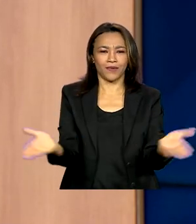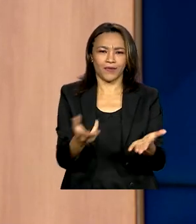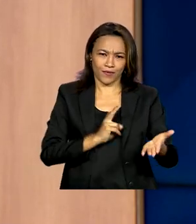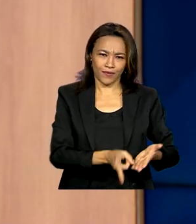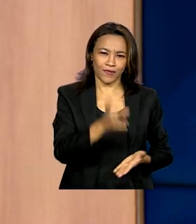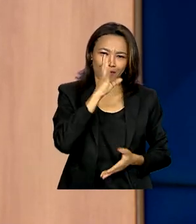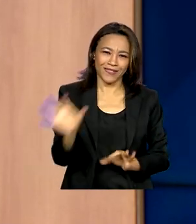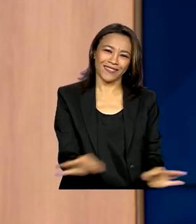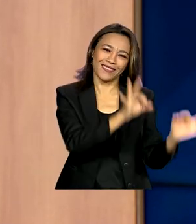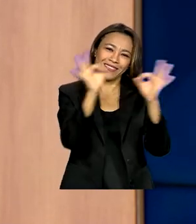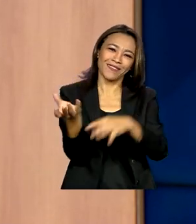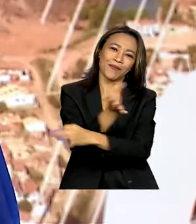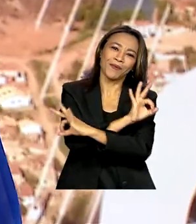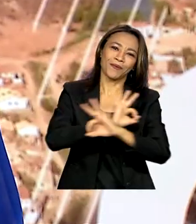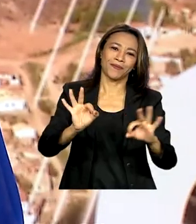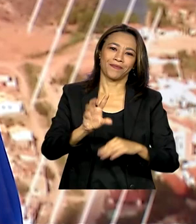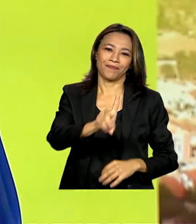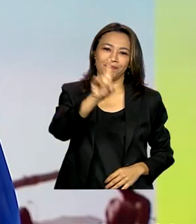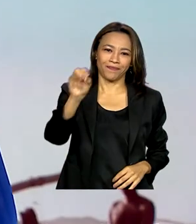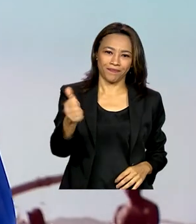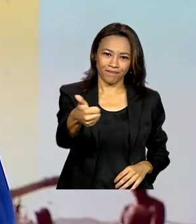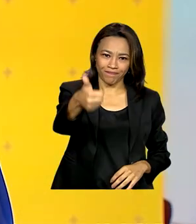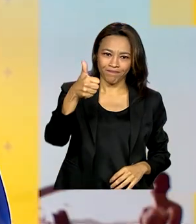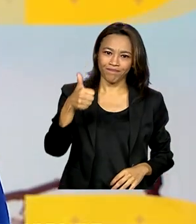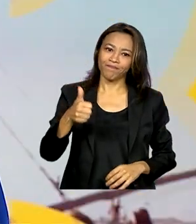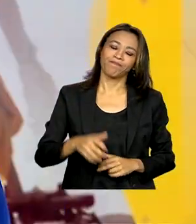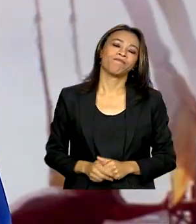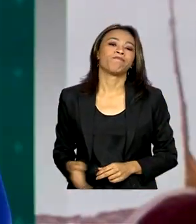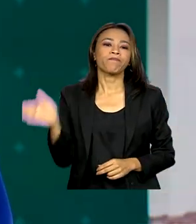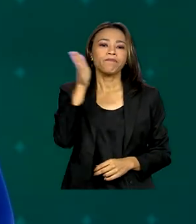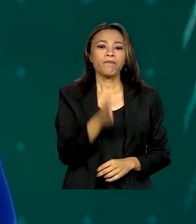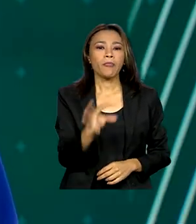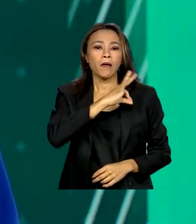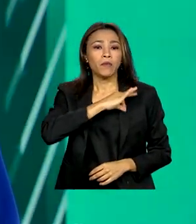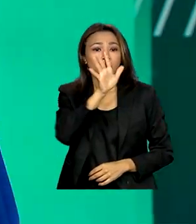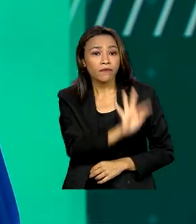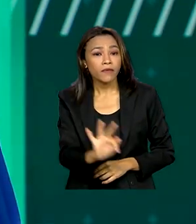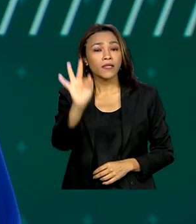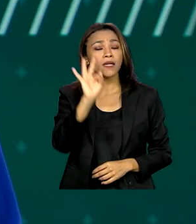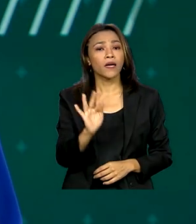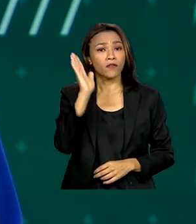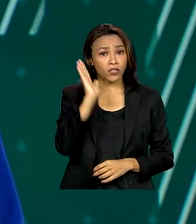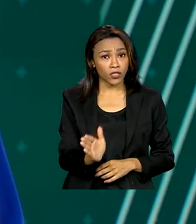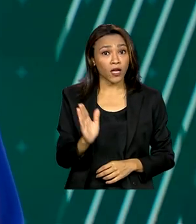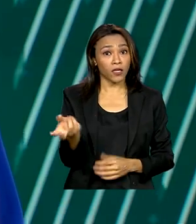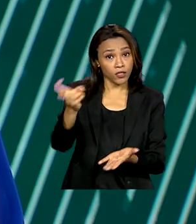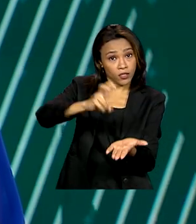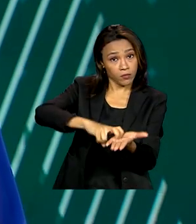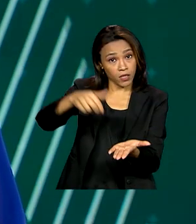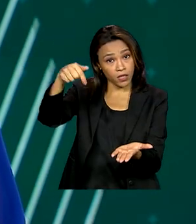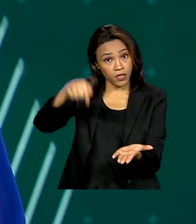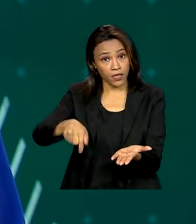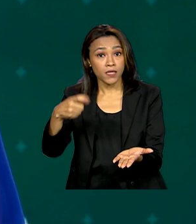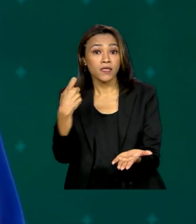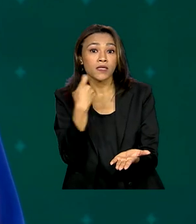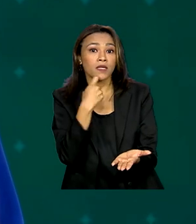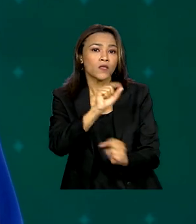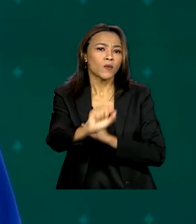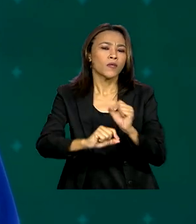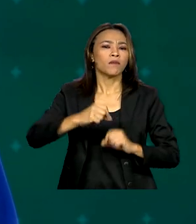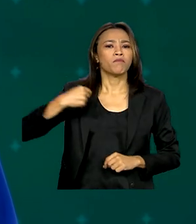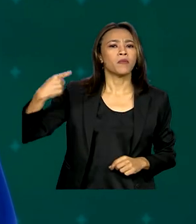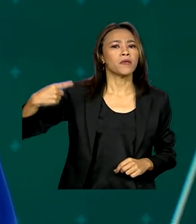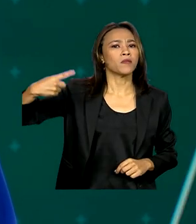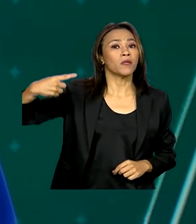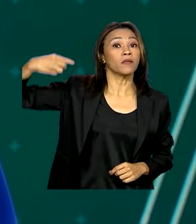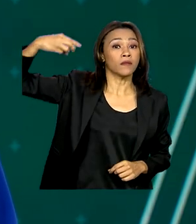Continue conosco e tenha um ótimo dia. A Polícia Federal iniciou na manhã desta sexta-feira a terceira fase da